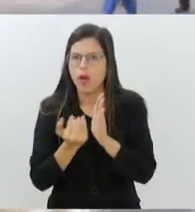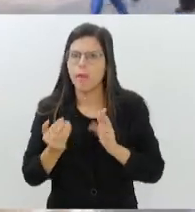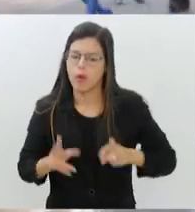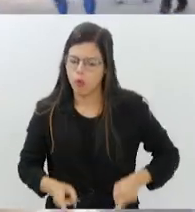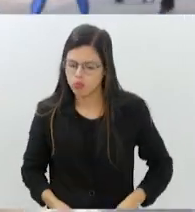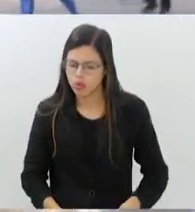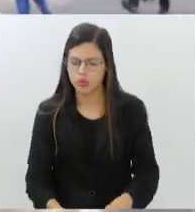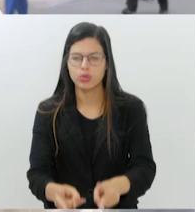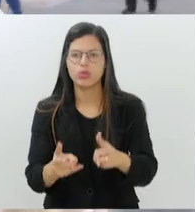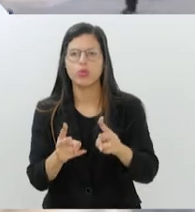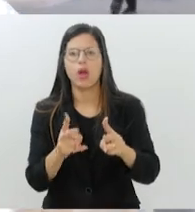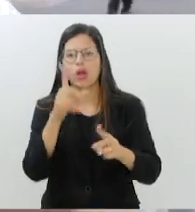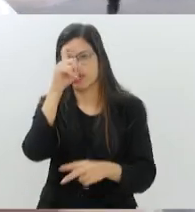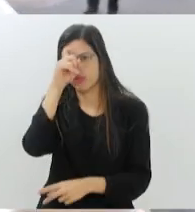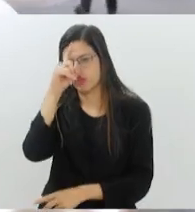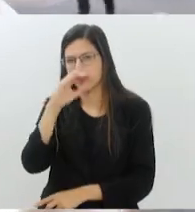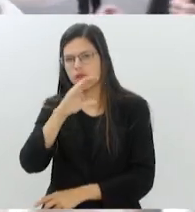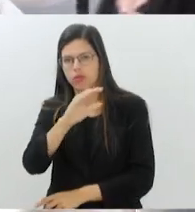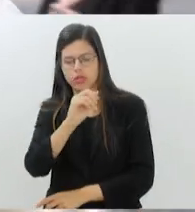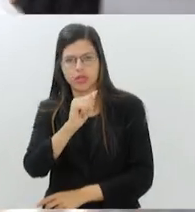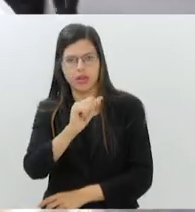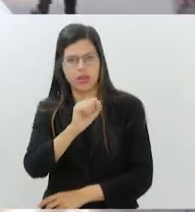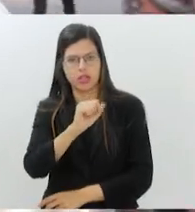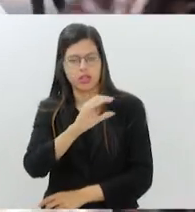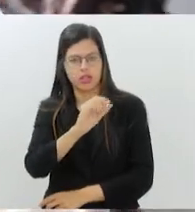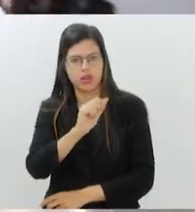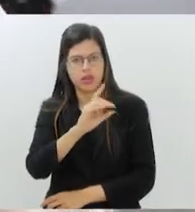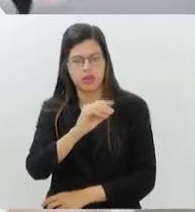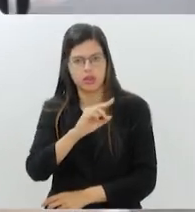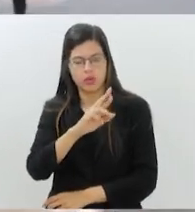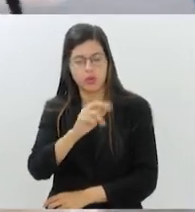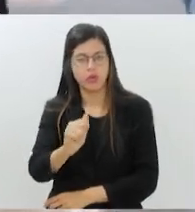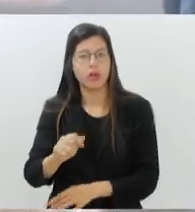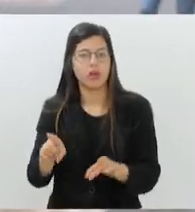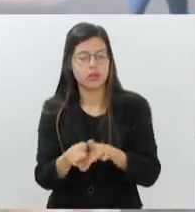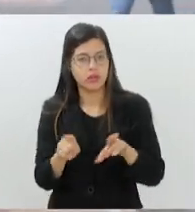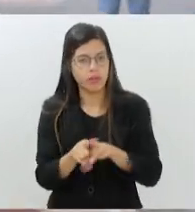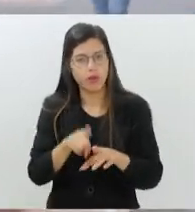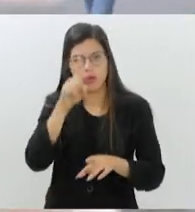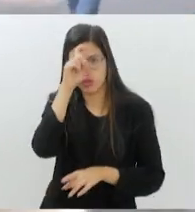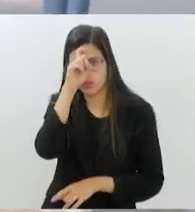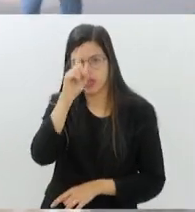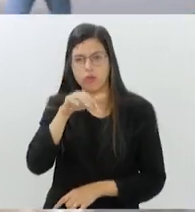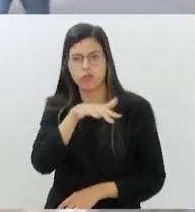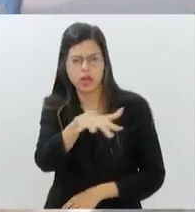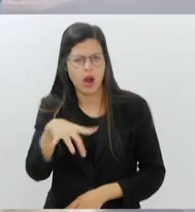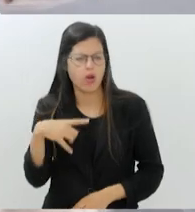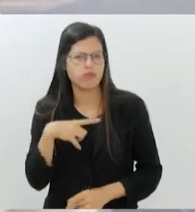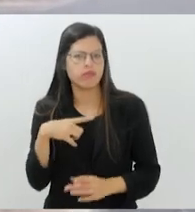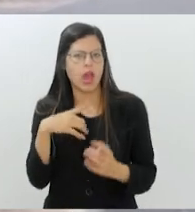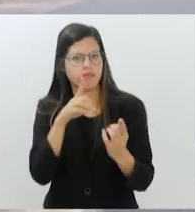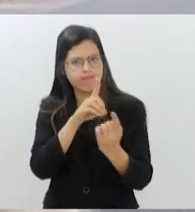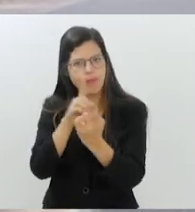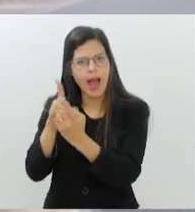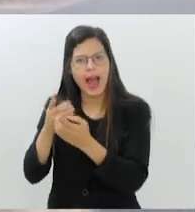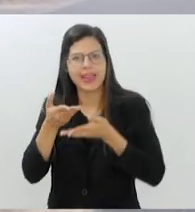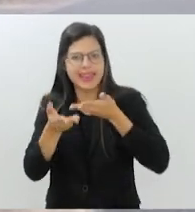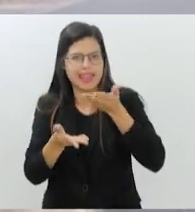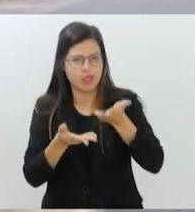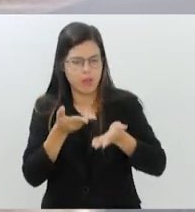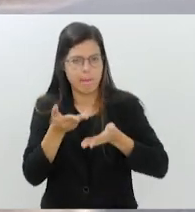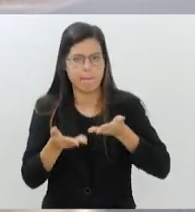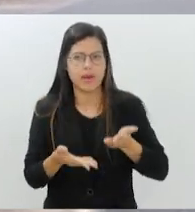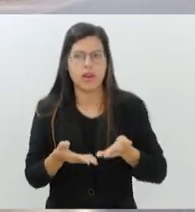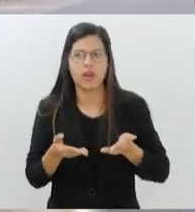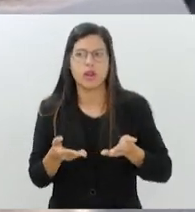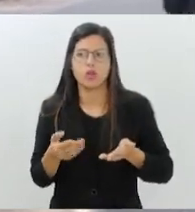no nosso hospital de Cascadura. Você pode visitar o nosso hospital geral. Nós temos consultas por valores populares aqui na Rua Santa